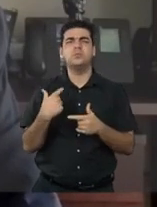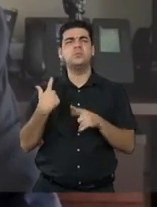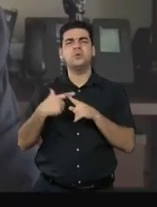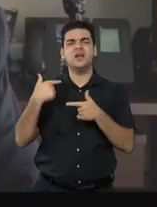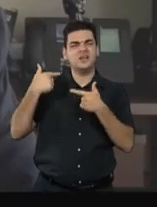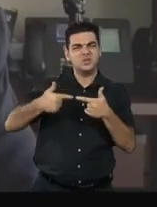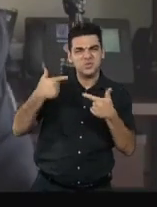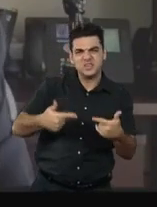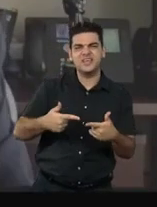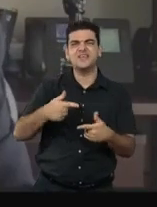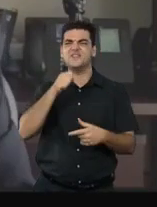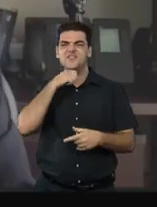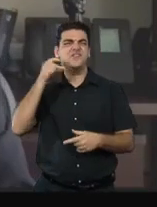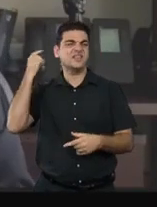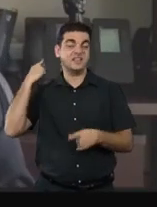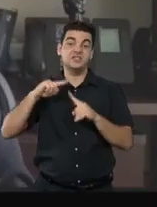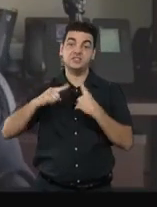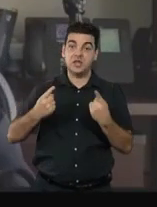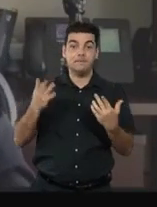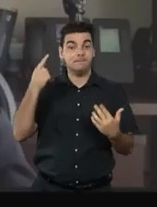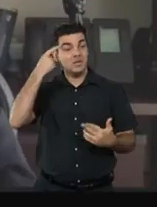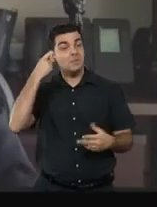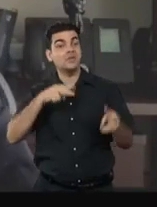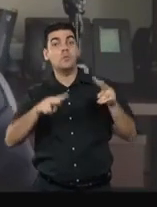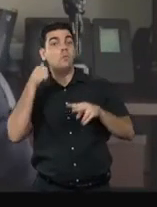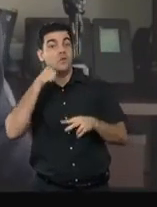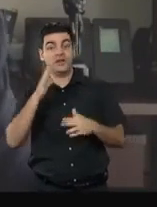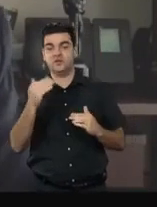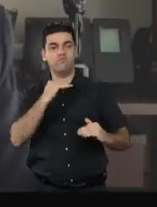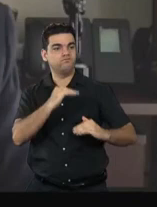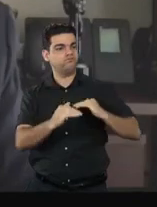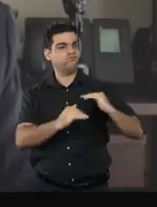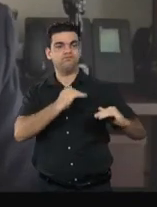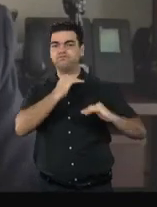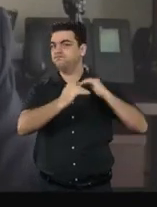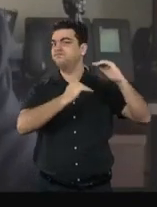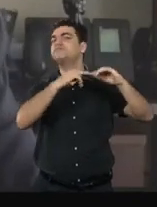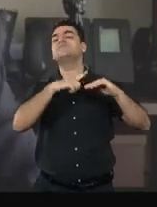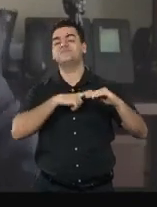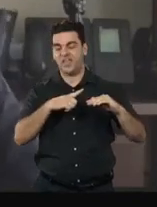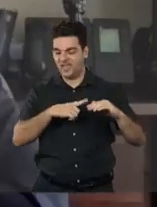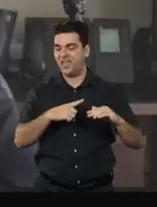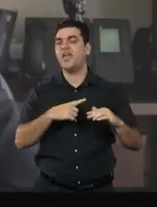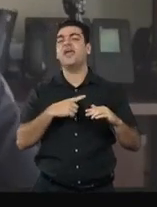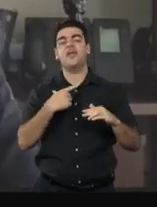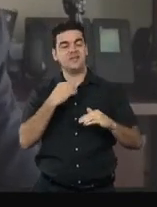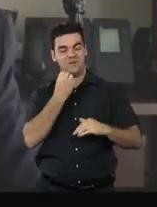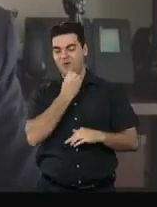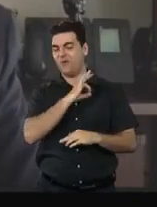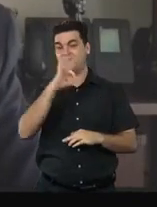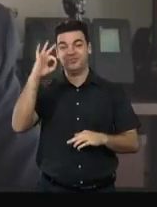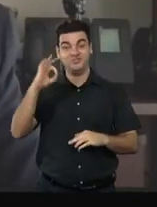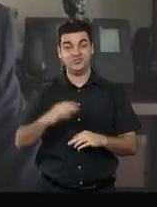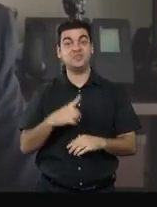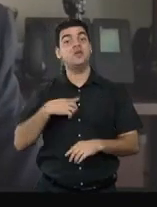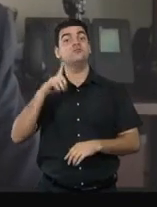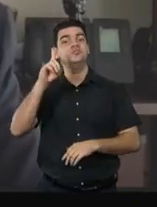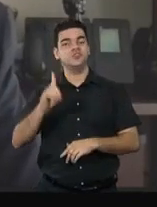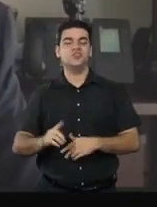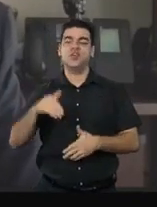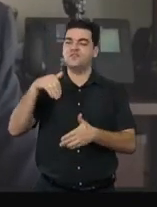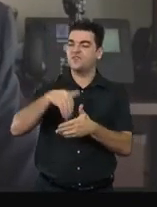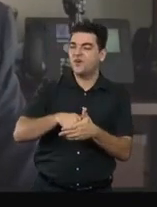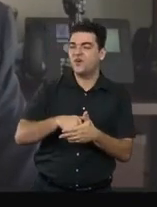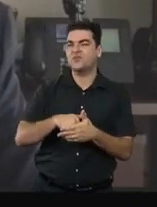mas também comemorando muitas vitórias que as mulheres obtiveram ao longo das últimas décadas, que incluem o direito ao